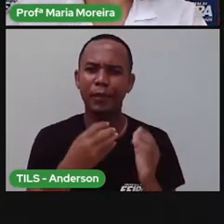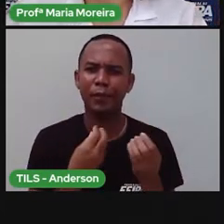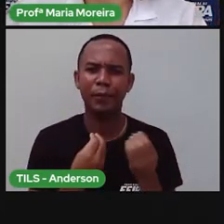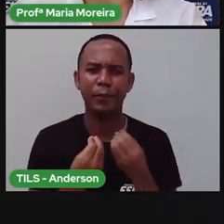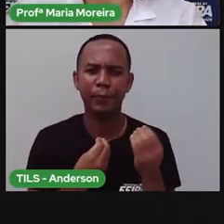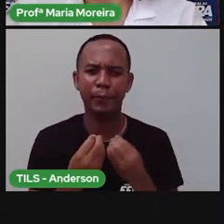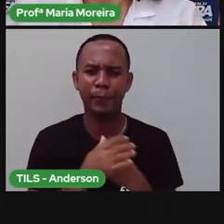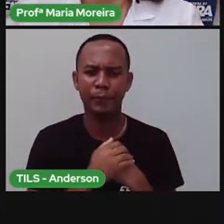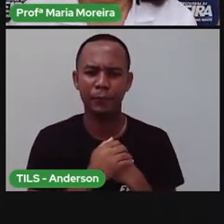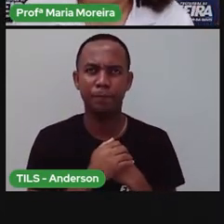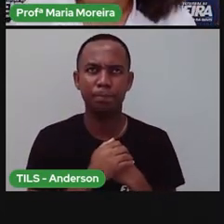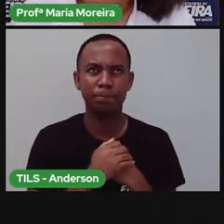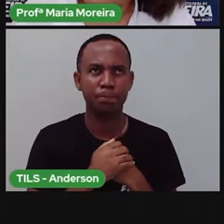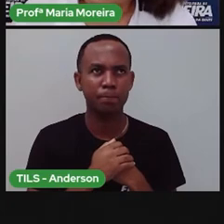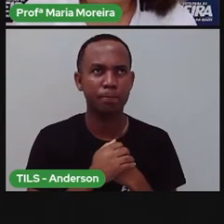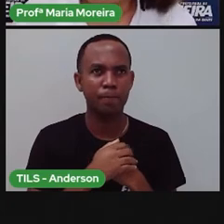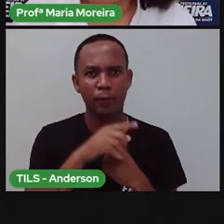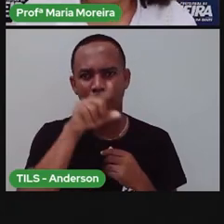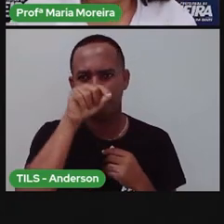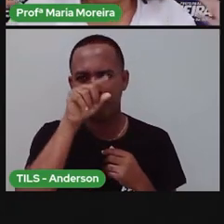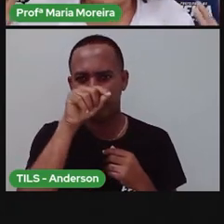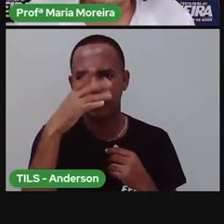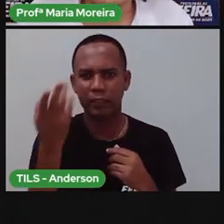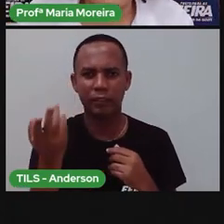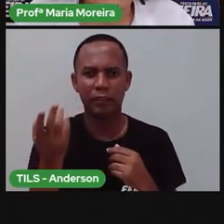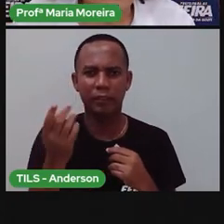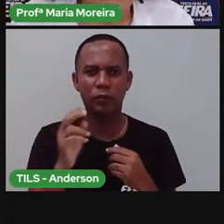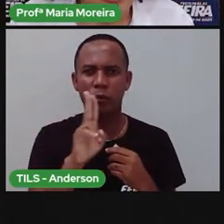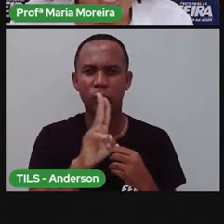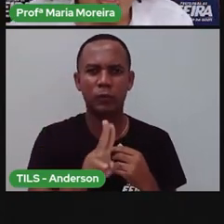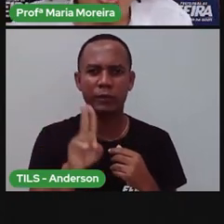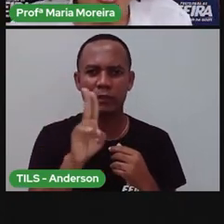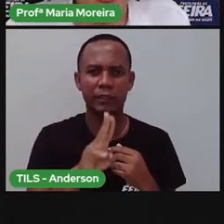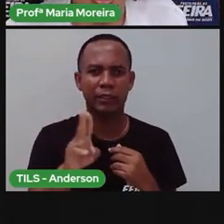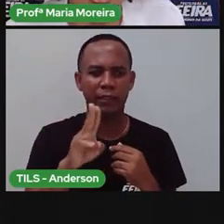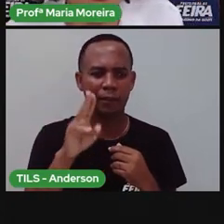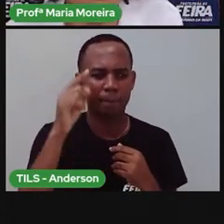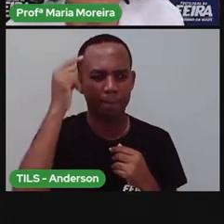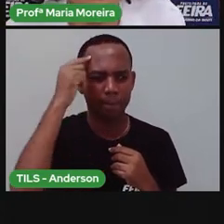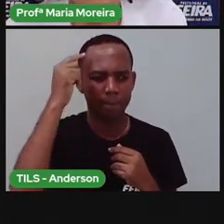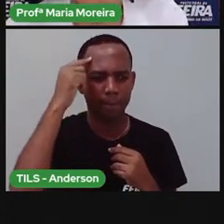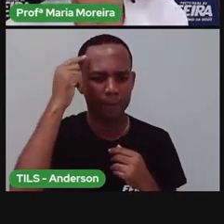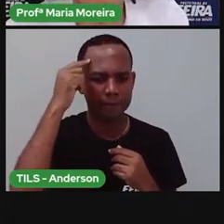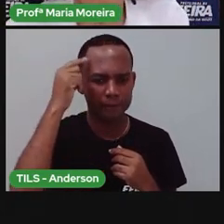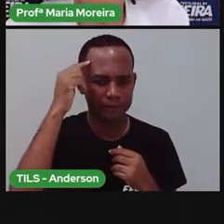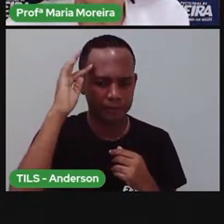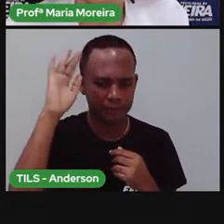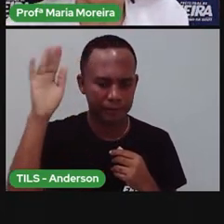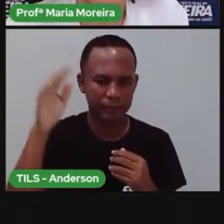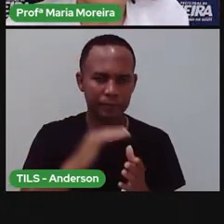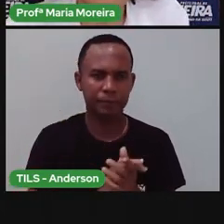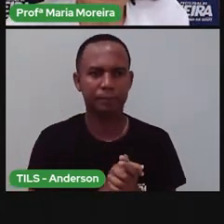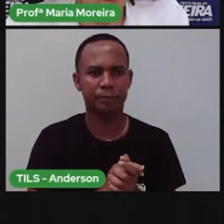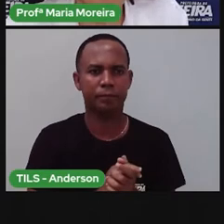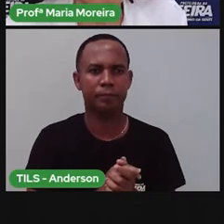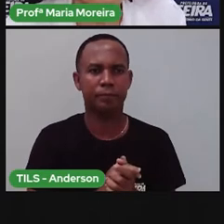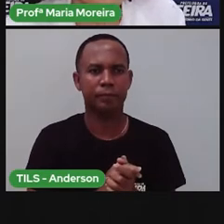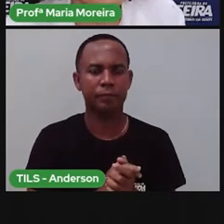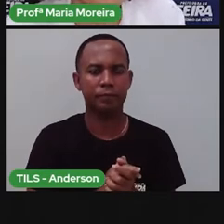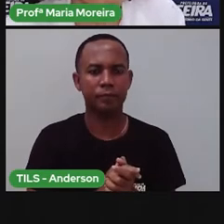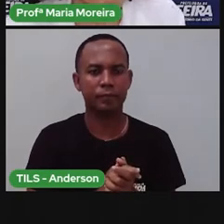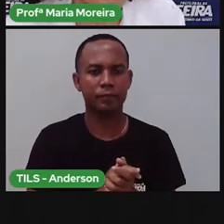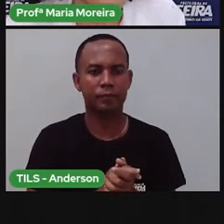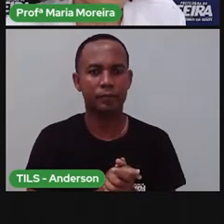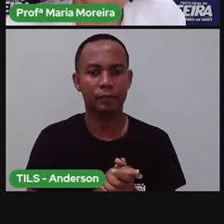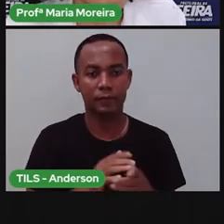joaninha, sobre um passarinho e usar a criatividade, certo? Bom, por isso, alguns